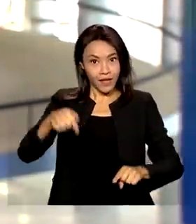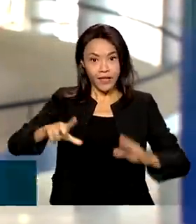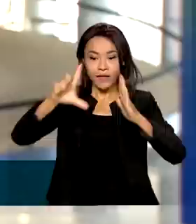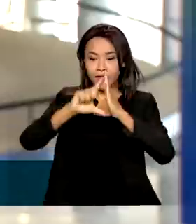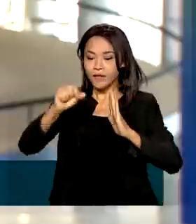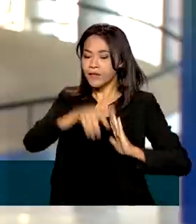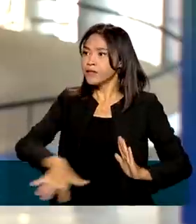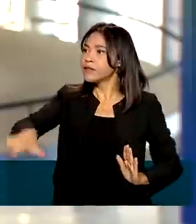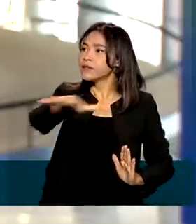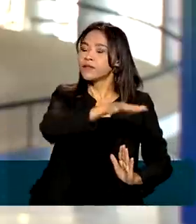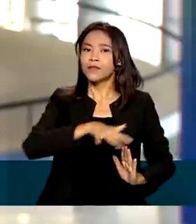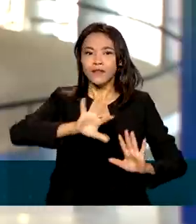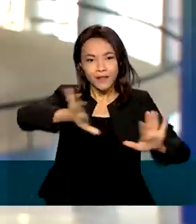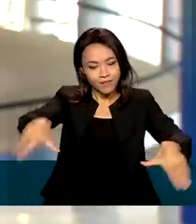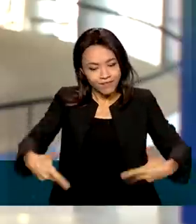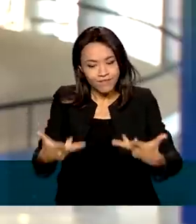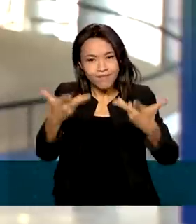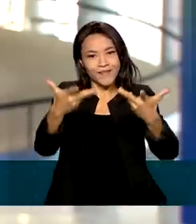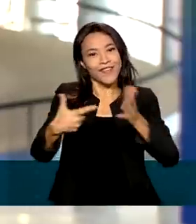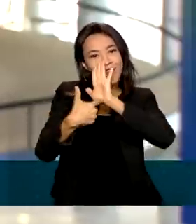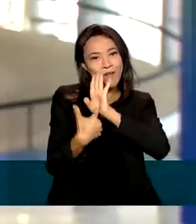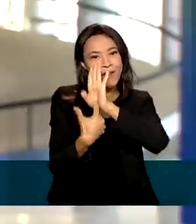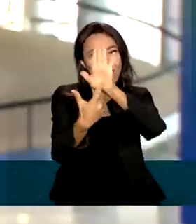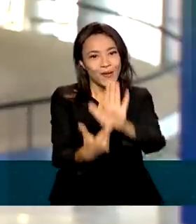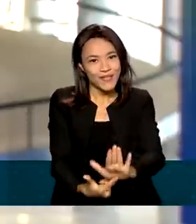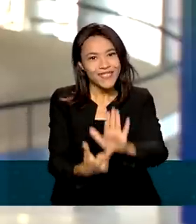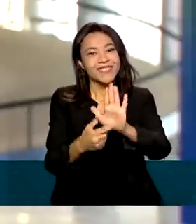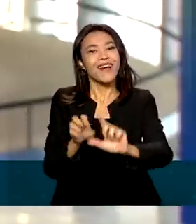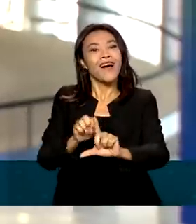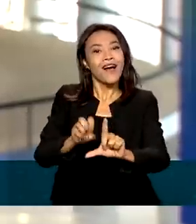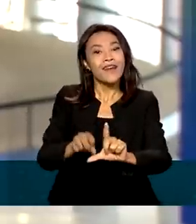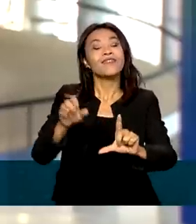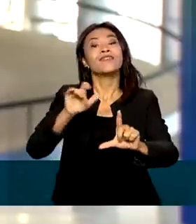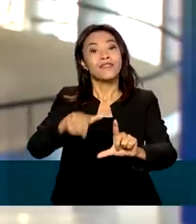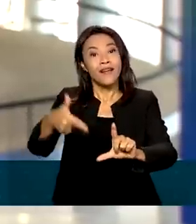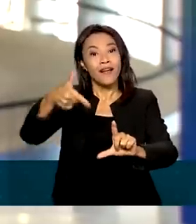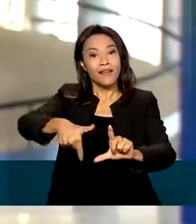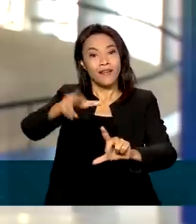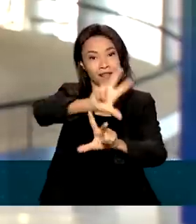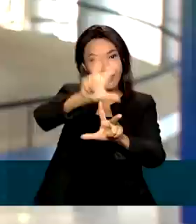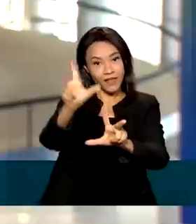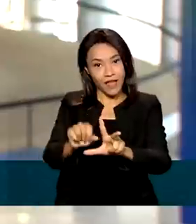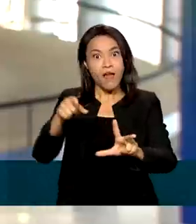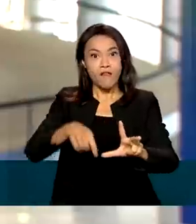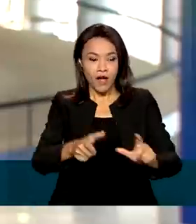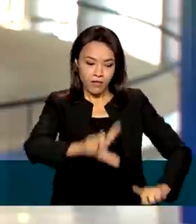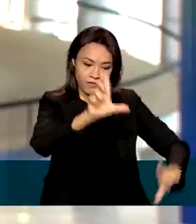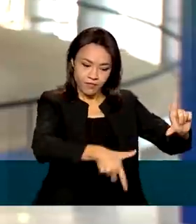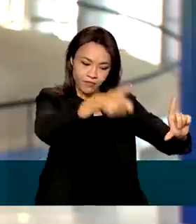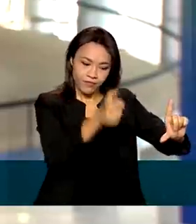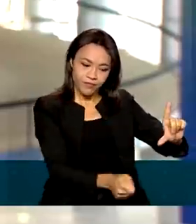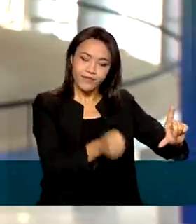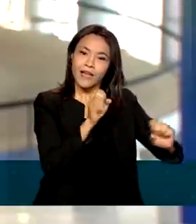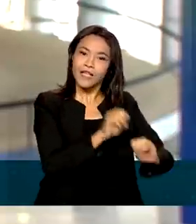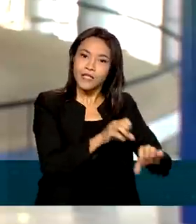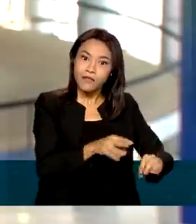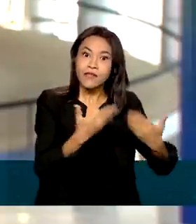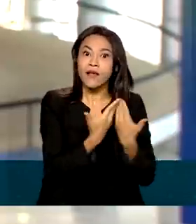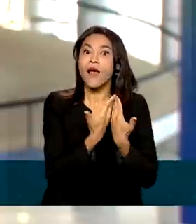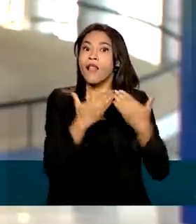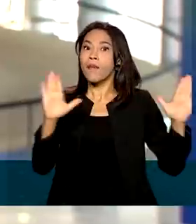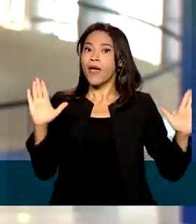em solenidade, que terá a transmissão ao vivo da TV Brasil. O canal Educação vai ao ar na televisão aberta digital,